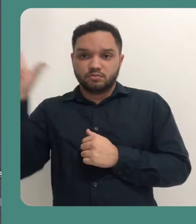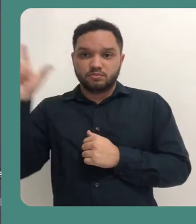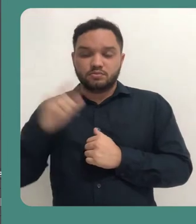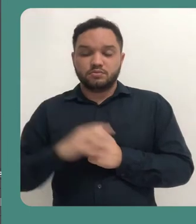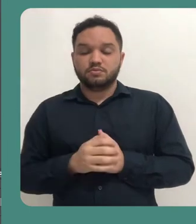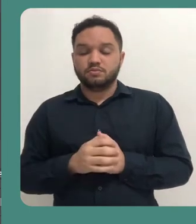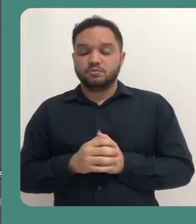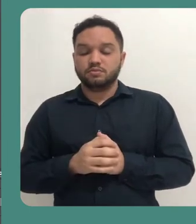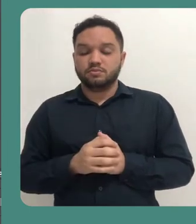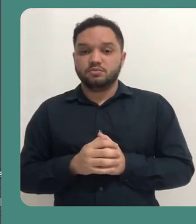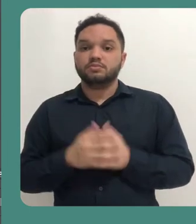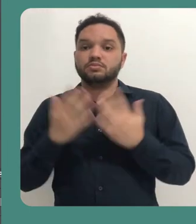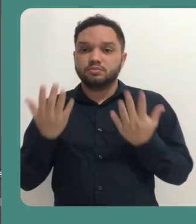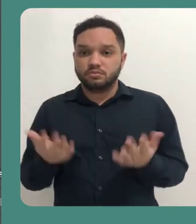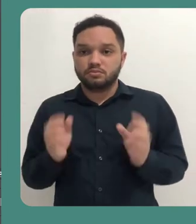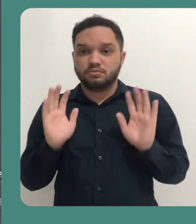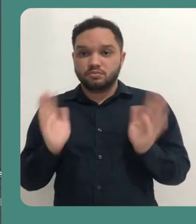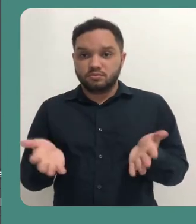Graphic Capture.